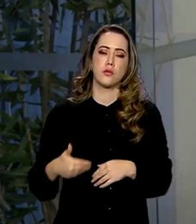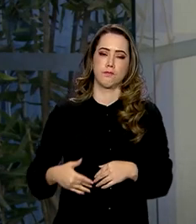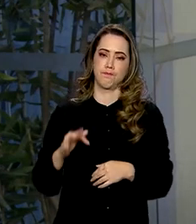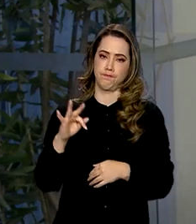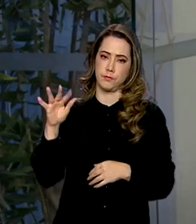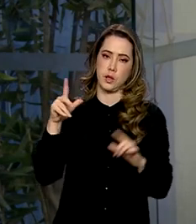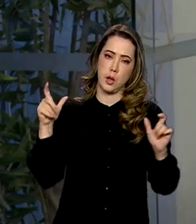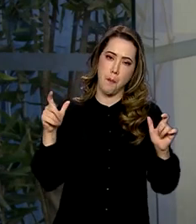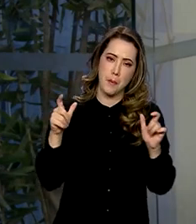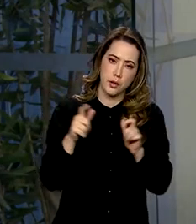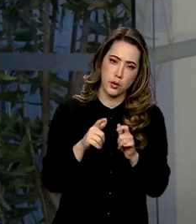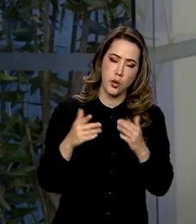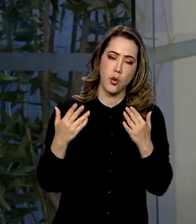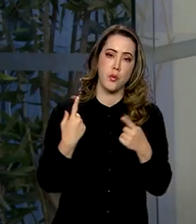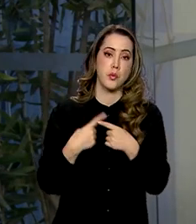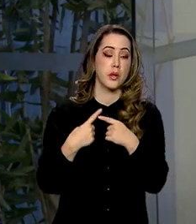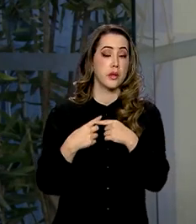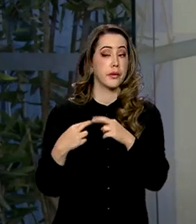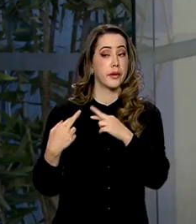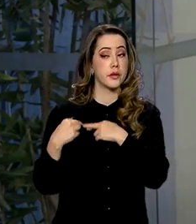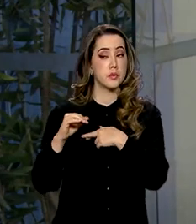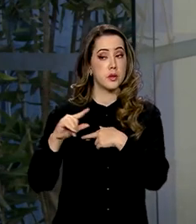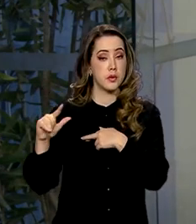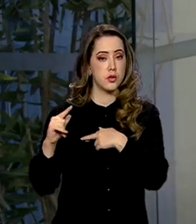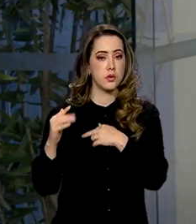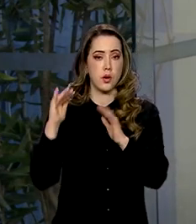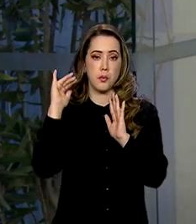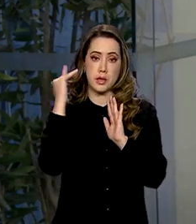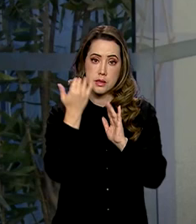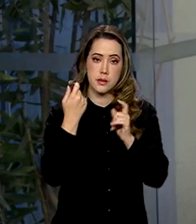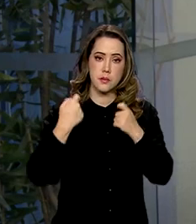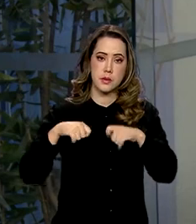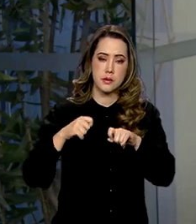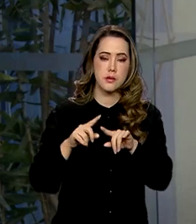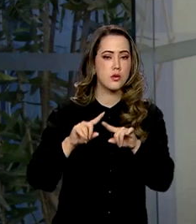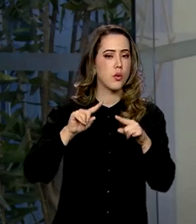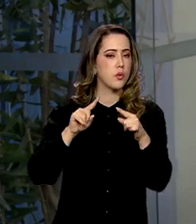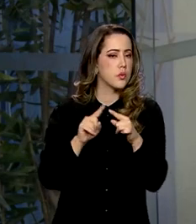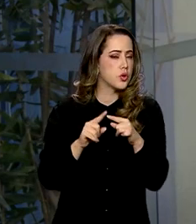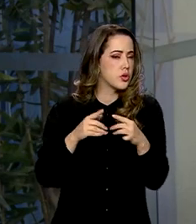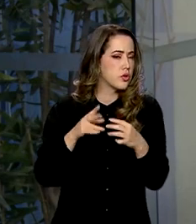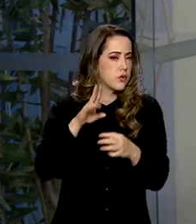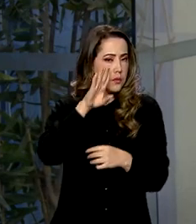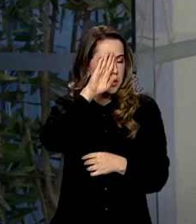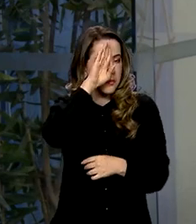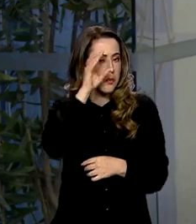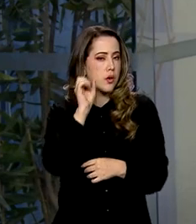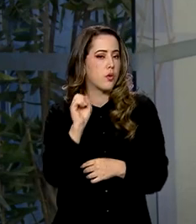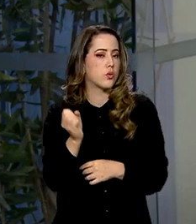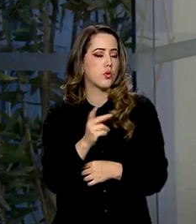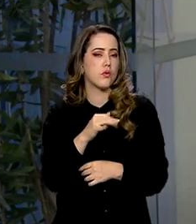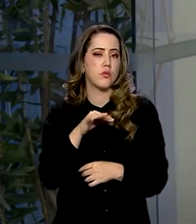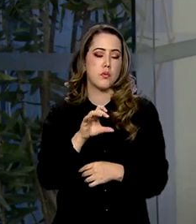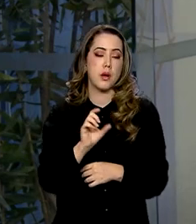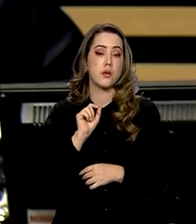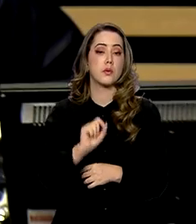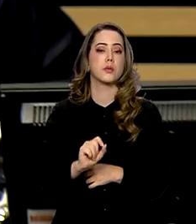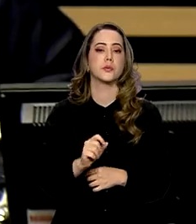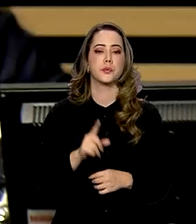conta da responsabilidade fiscal. E o ministro destacou, então, qual é a tendência, qual é a essência desse novo PAC. Acompanhe.